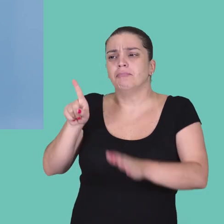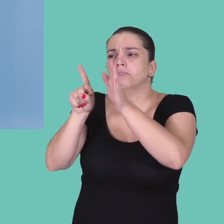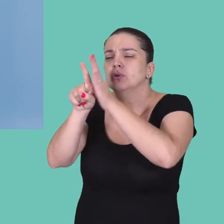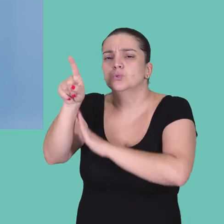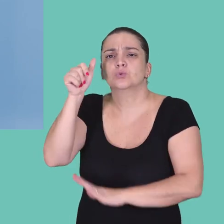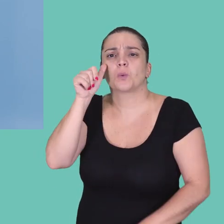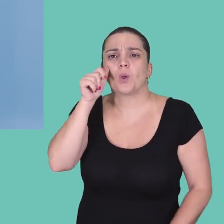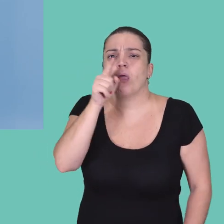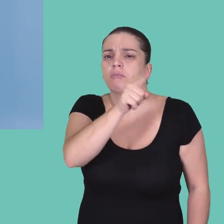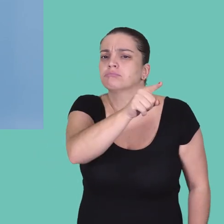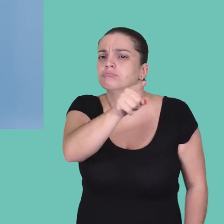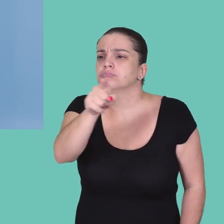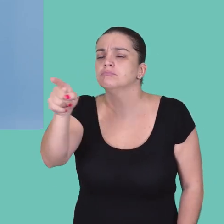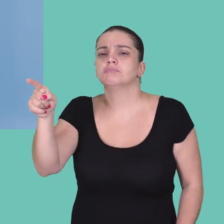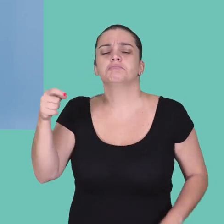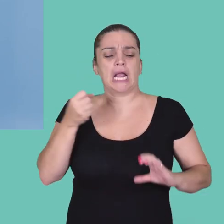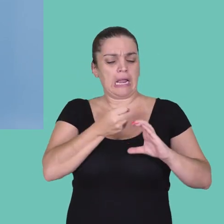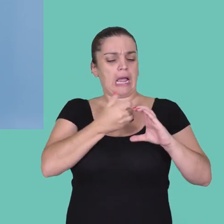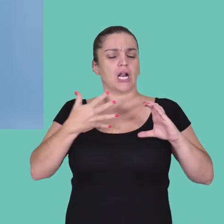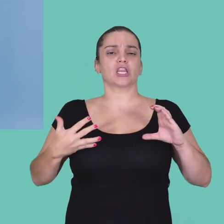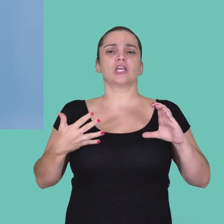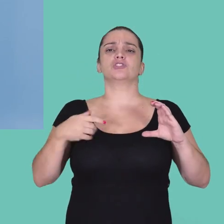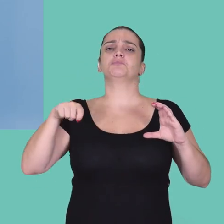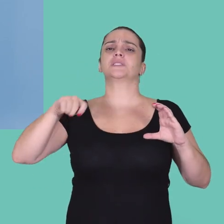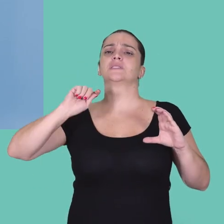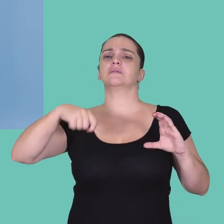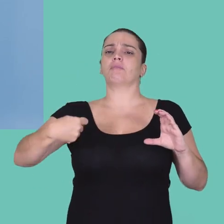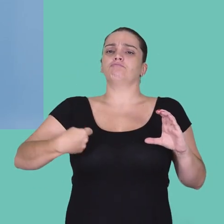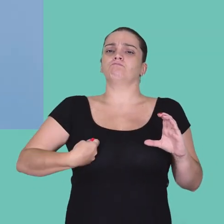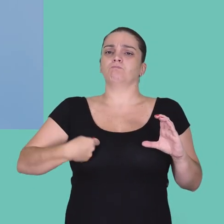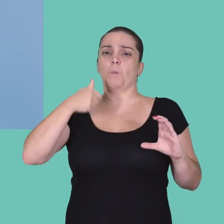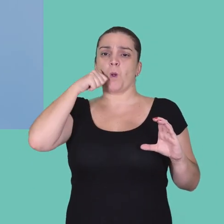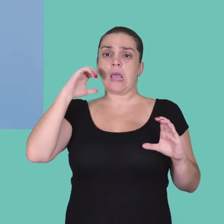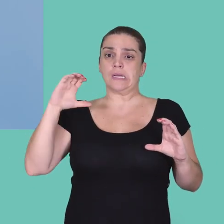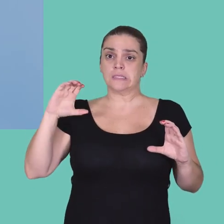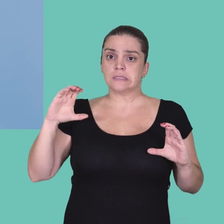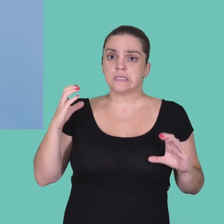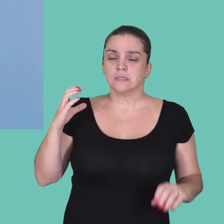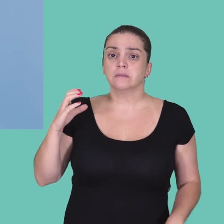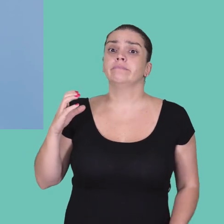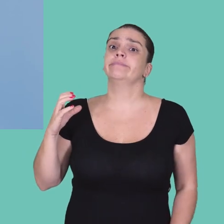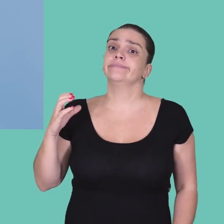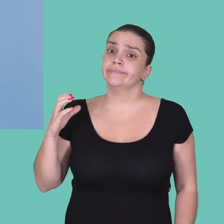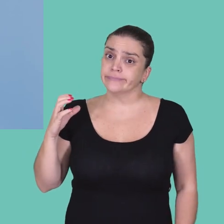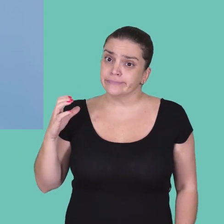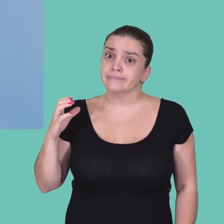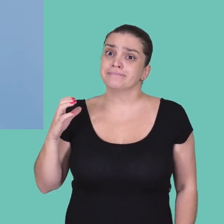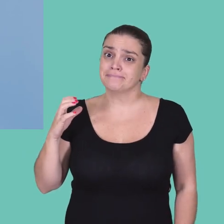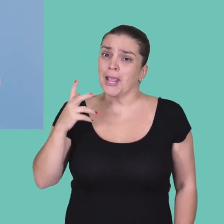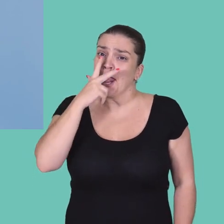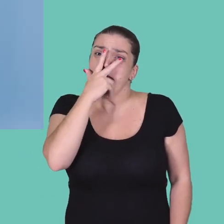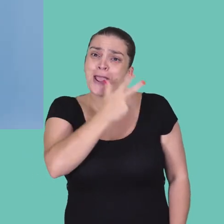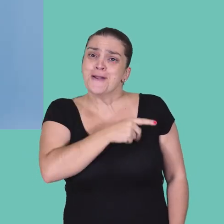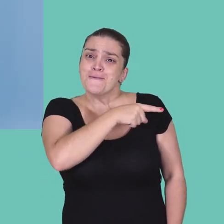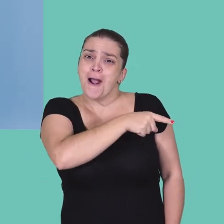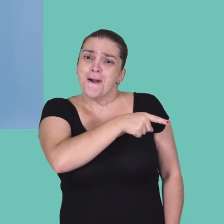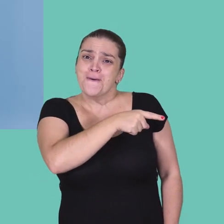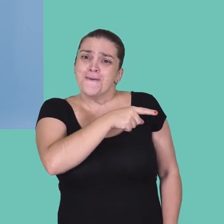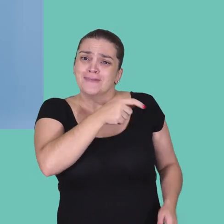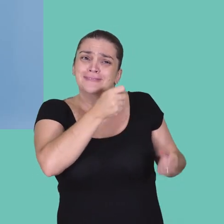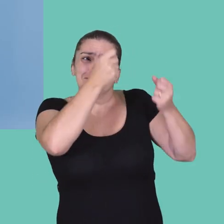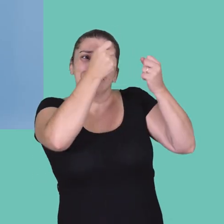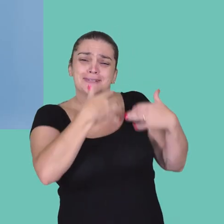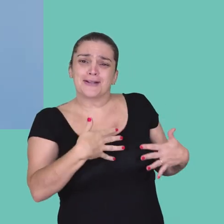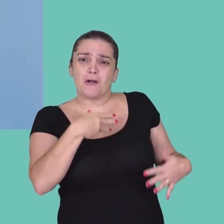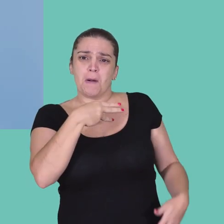que característica tem que ter uma mulher na ciência. E a resposta foi justamente essa que o Matheus deu, que ela